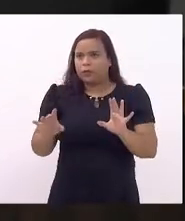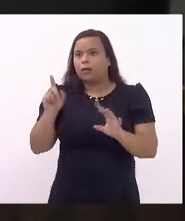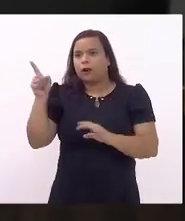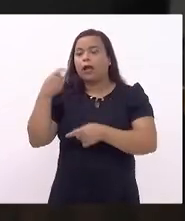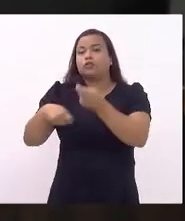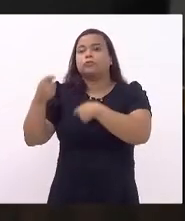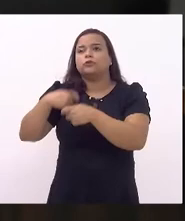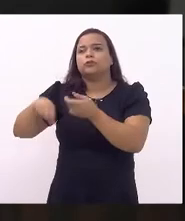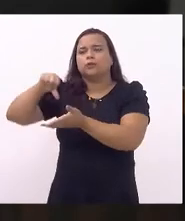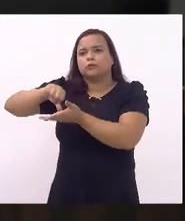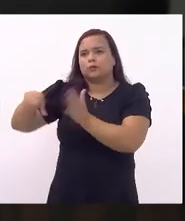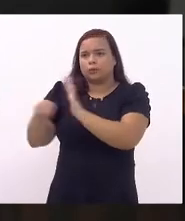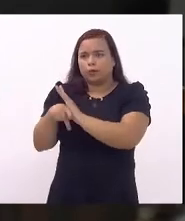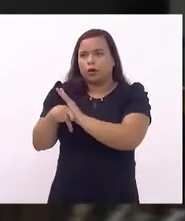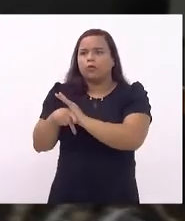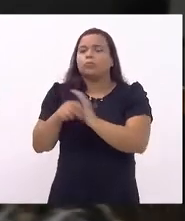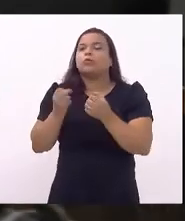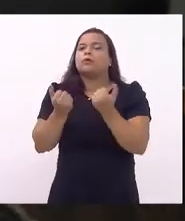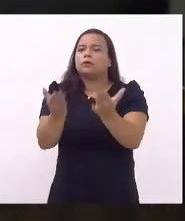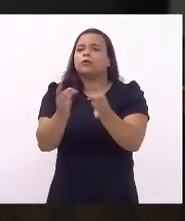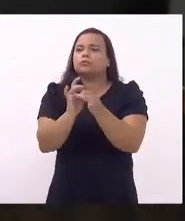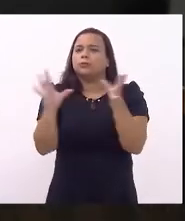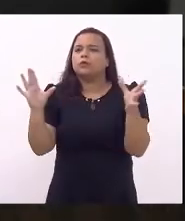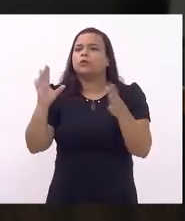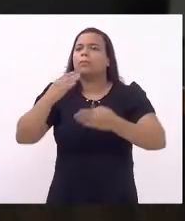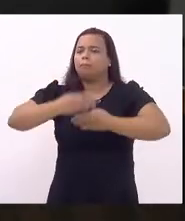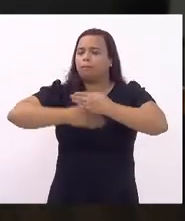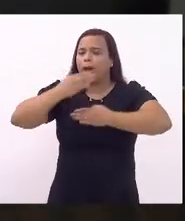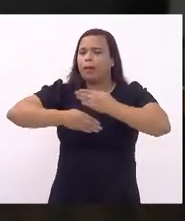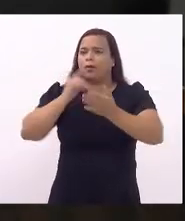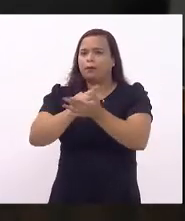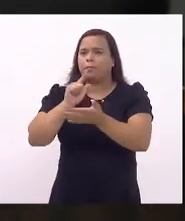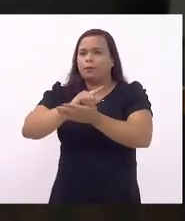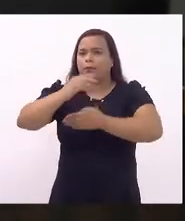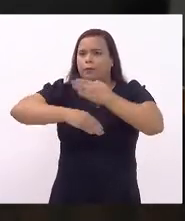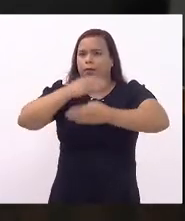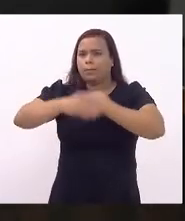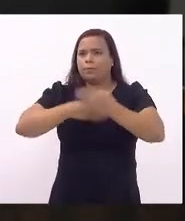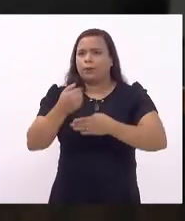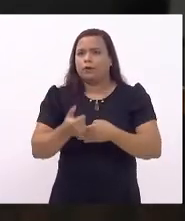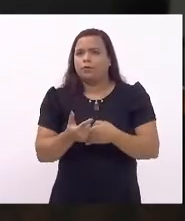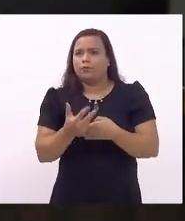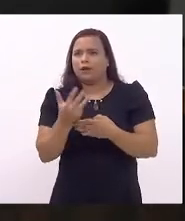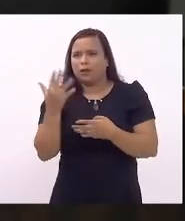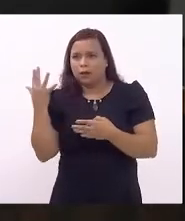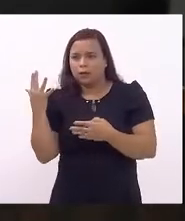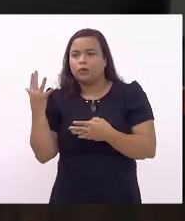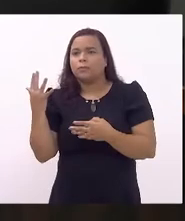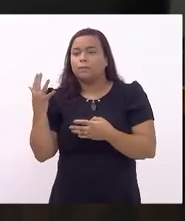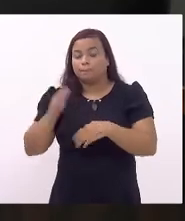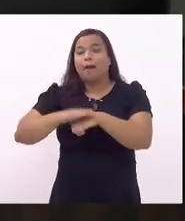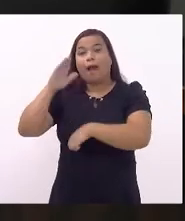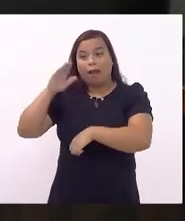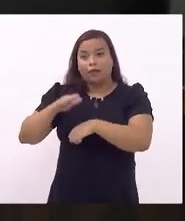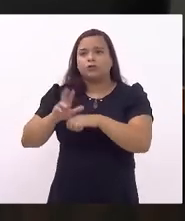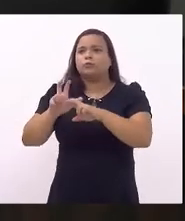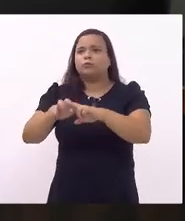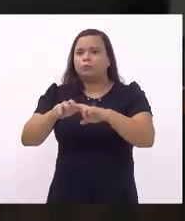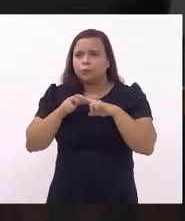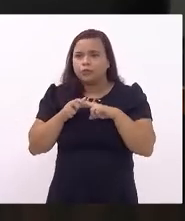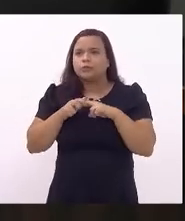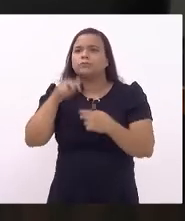unidade como disponibilização de papel higiênico em maior quantidade por conta da anatomia do sexo